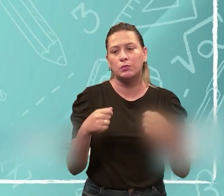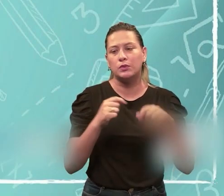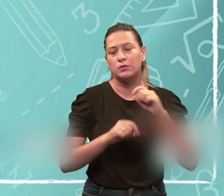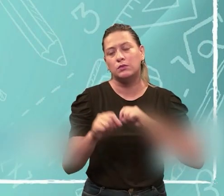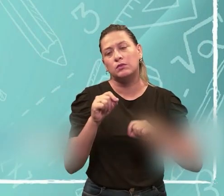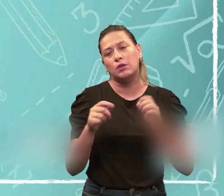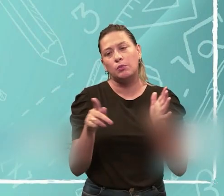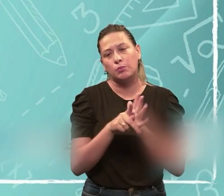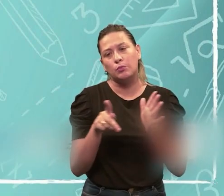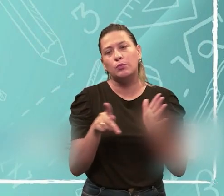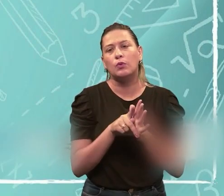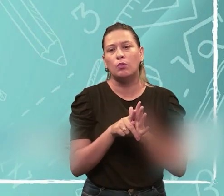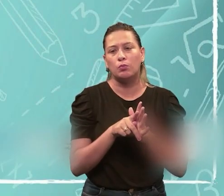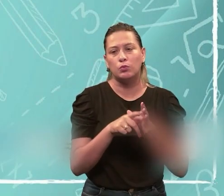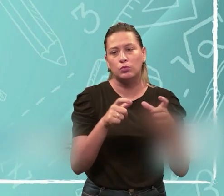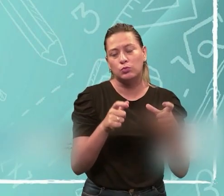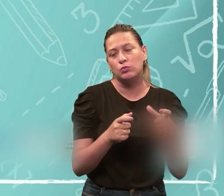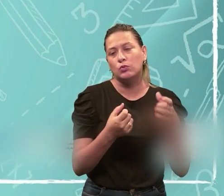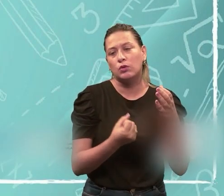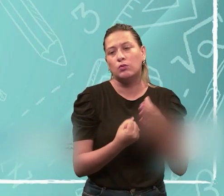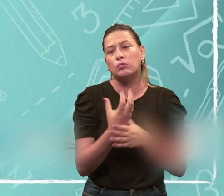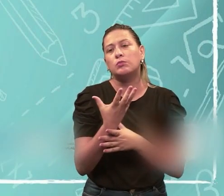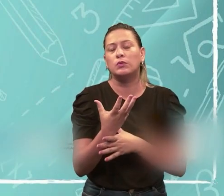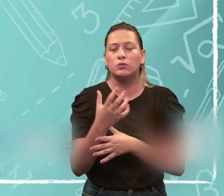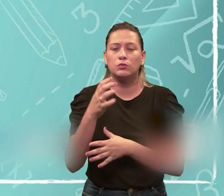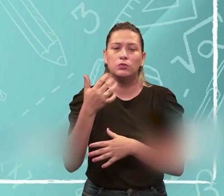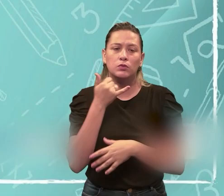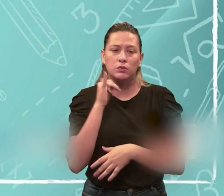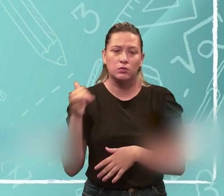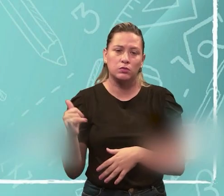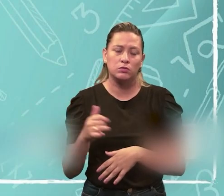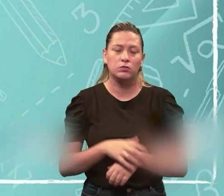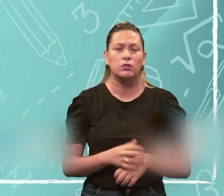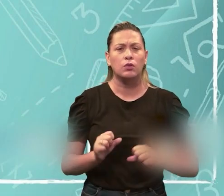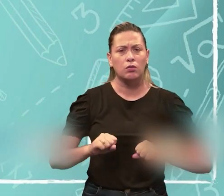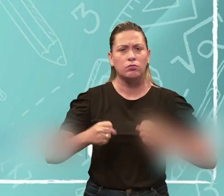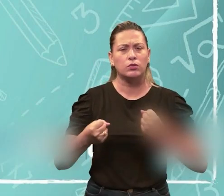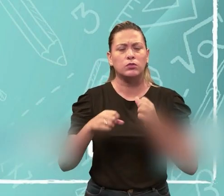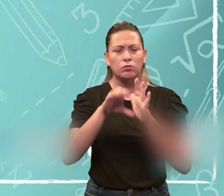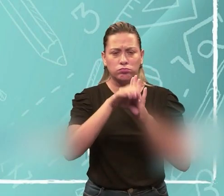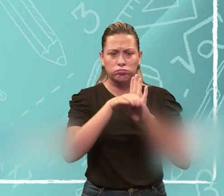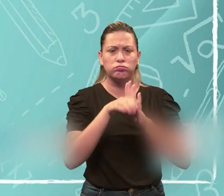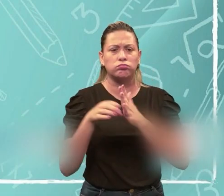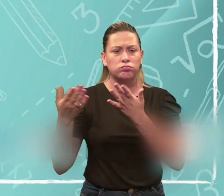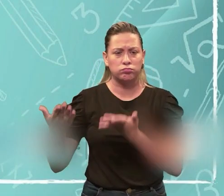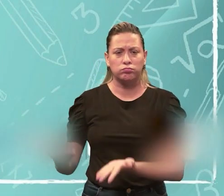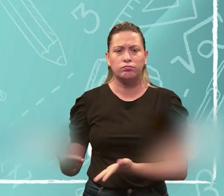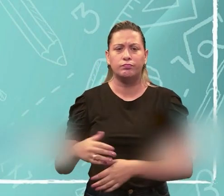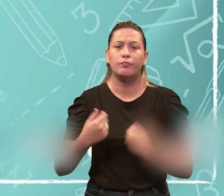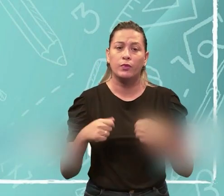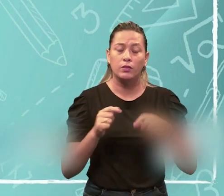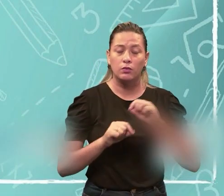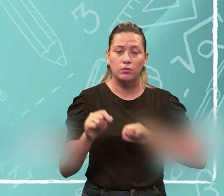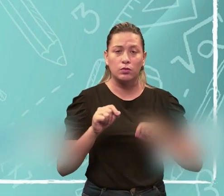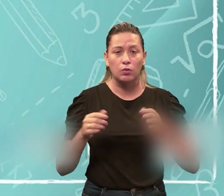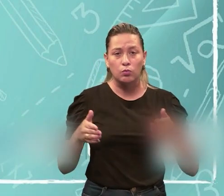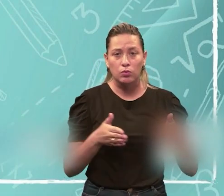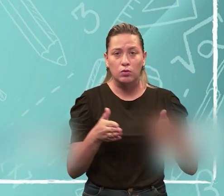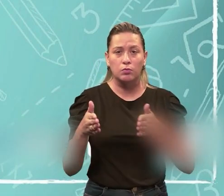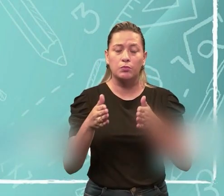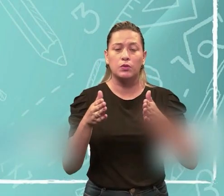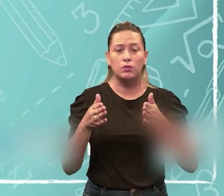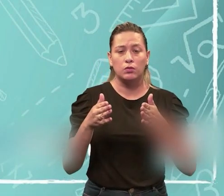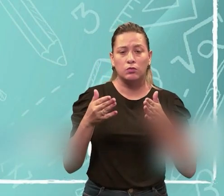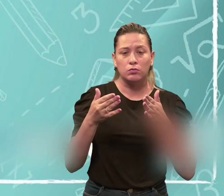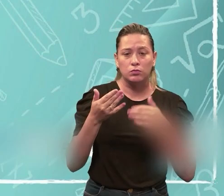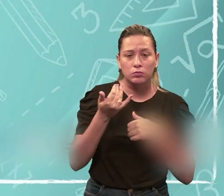precisam de uma fonte de energia, um caminho condutor, né, só reforçando o conceito lá. Precisa disso, do caminho do